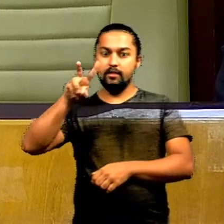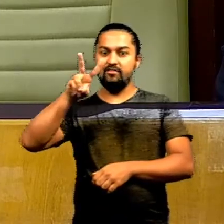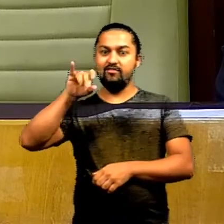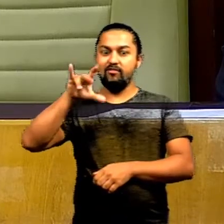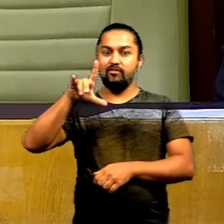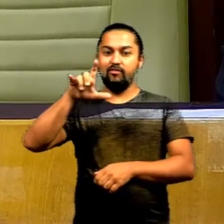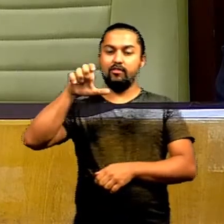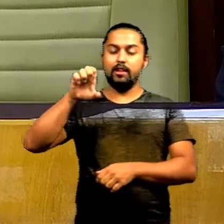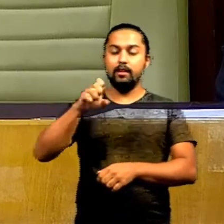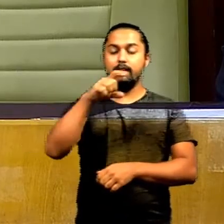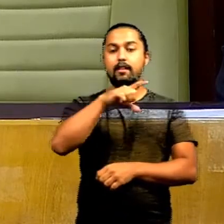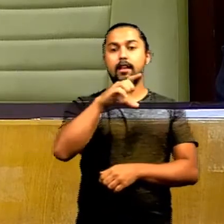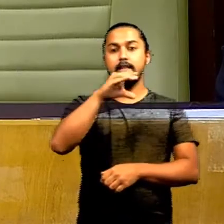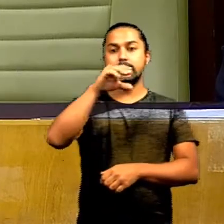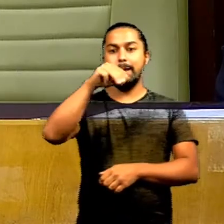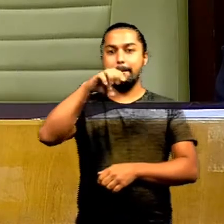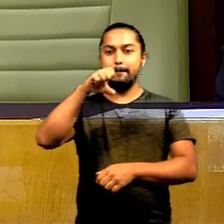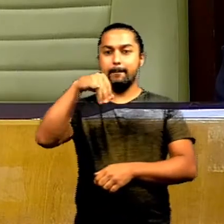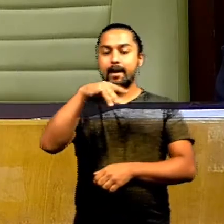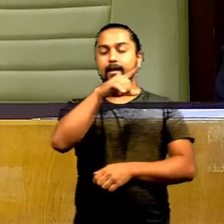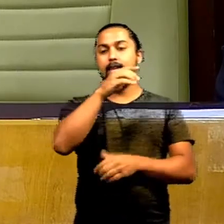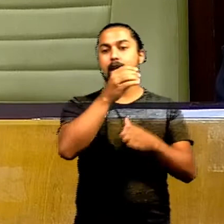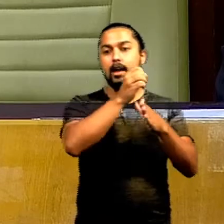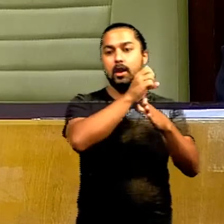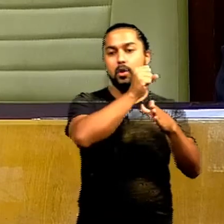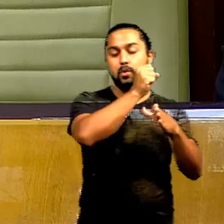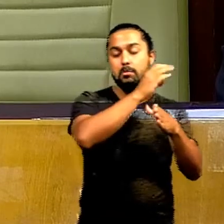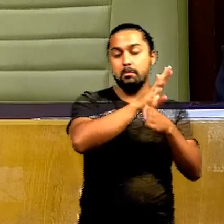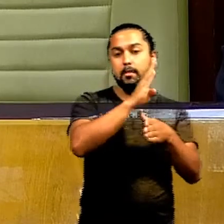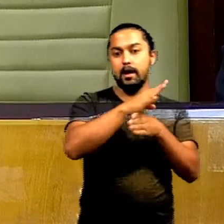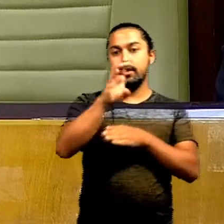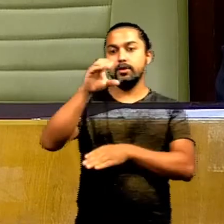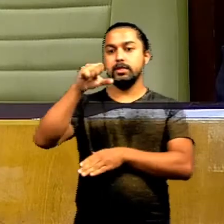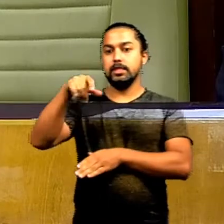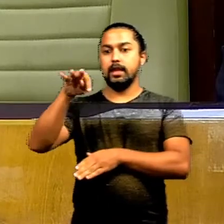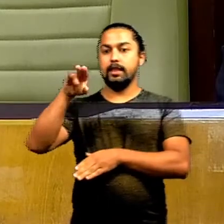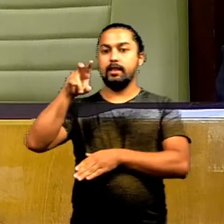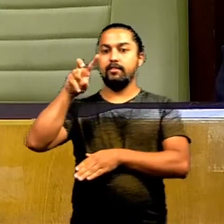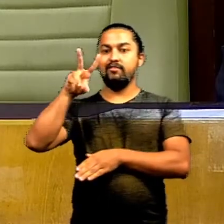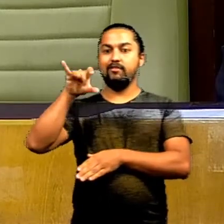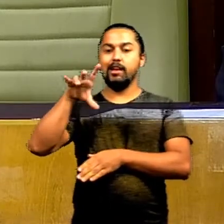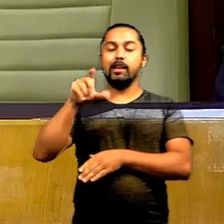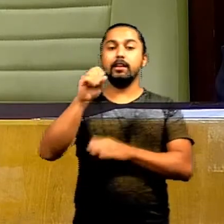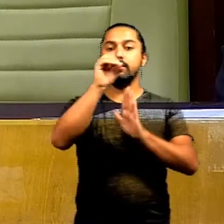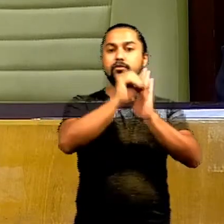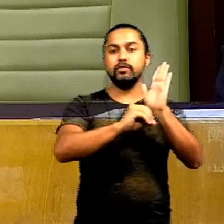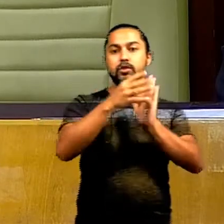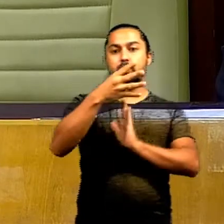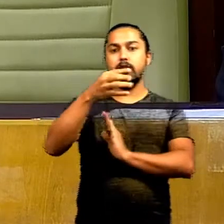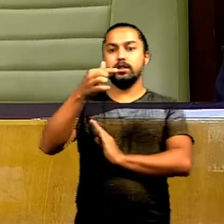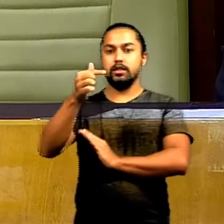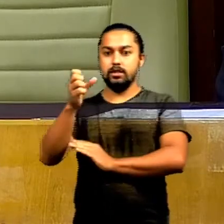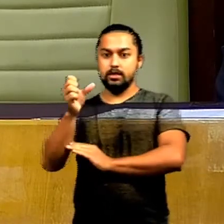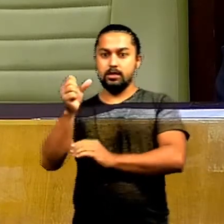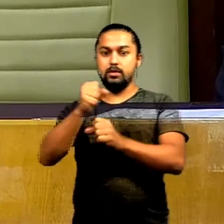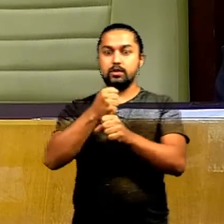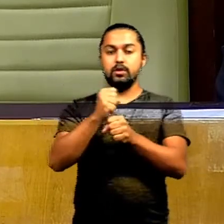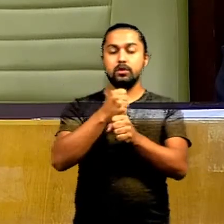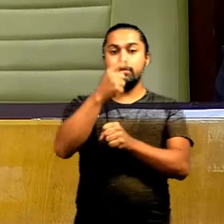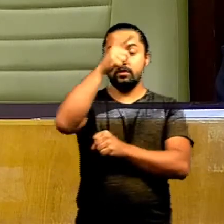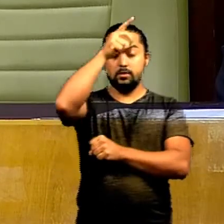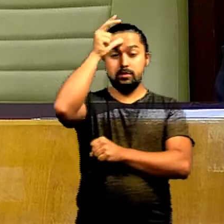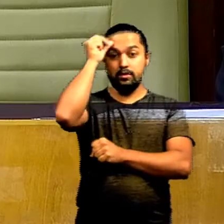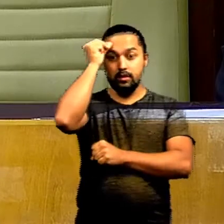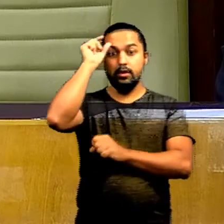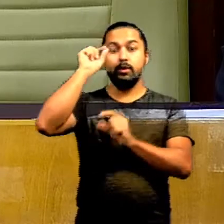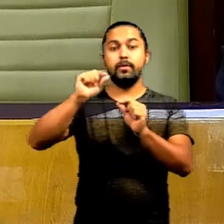Tavares, Leão, o cimeio localizado no residencial Centerville, nesta capital. O ofício 475-2020 do Gabinete